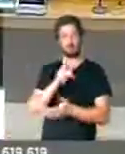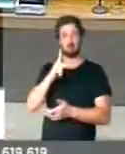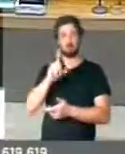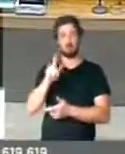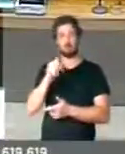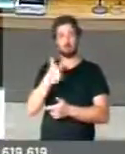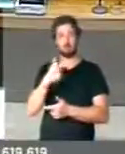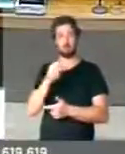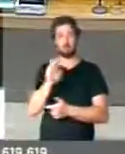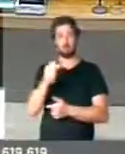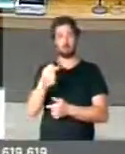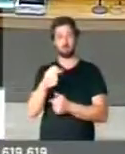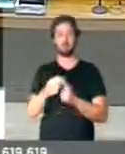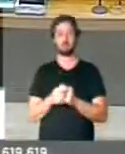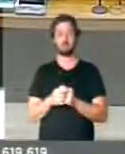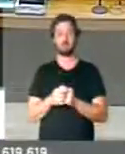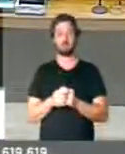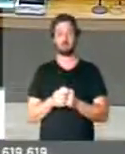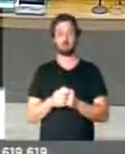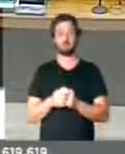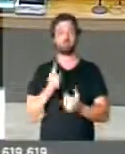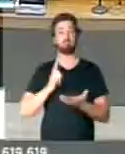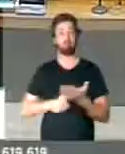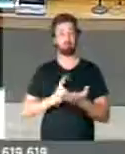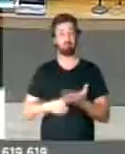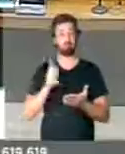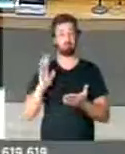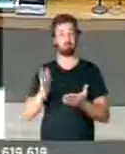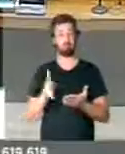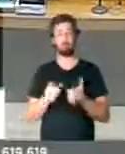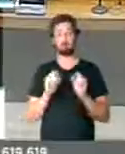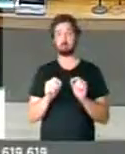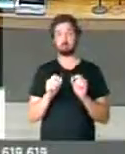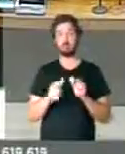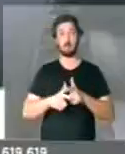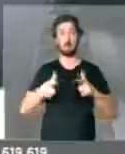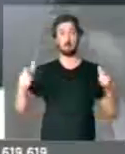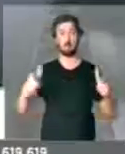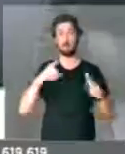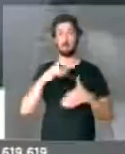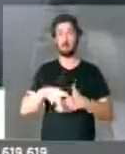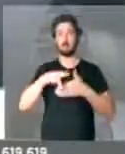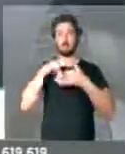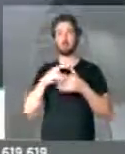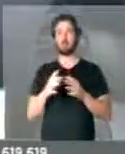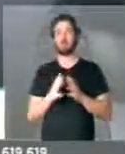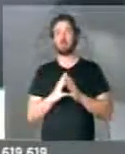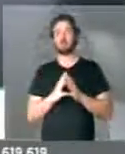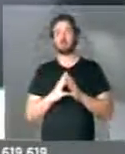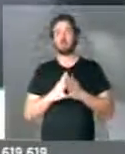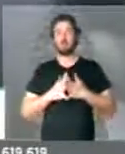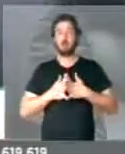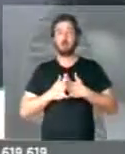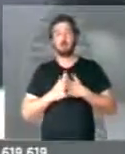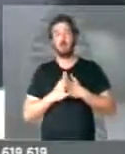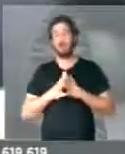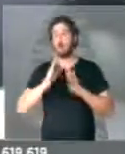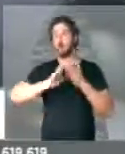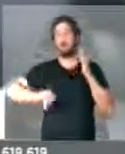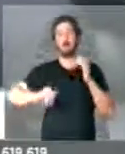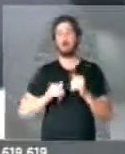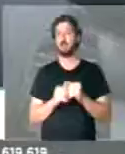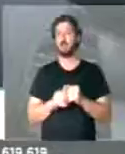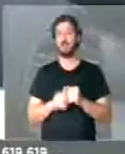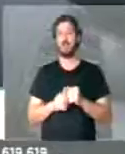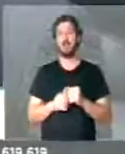257 e ficou acordado pela grande maioria dos líderes lá, a retirada